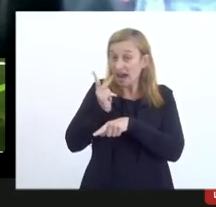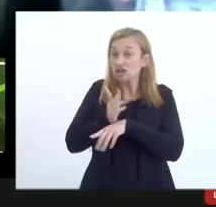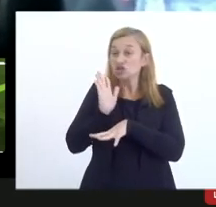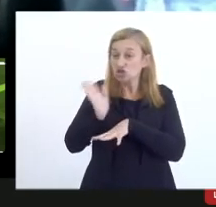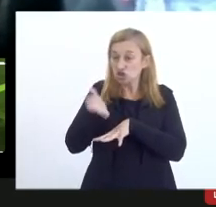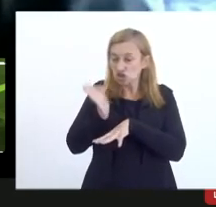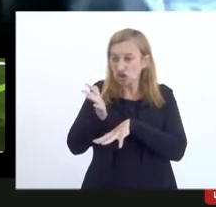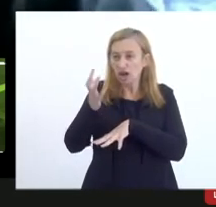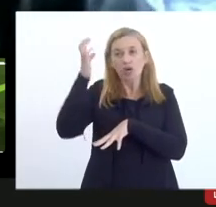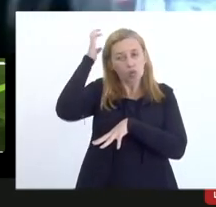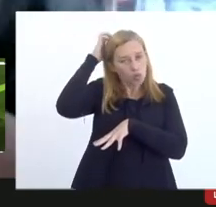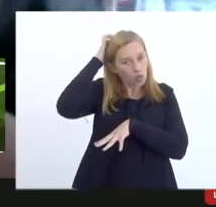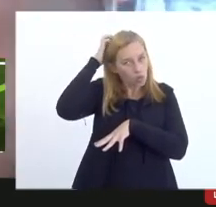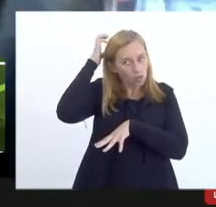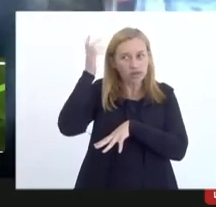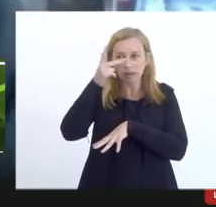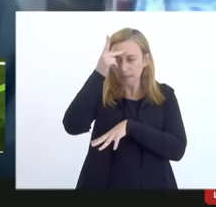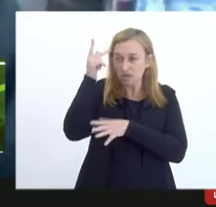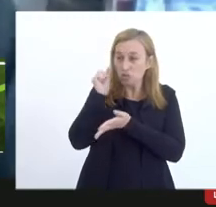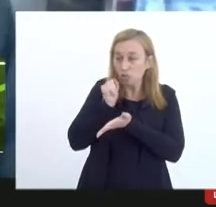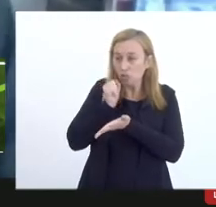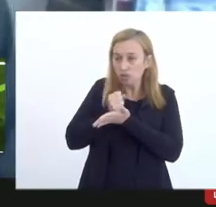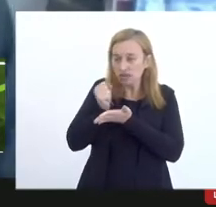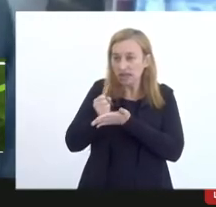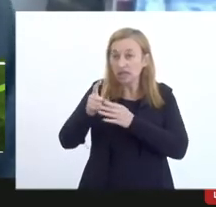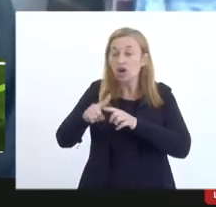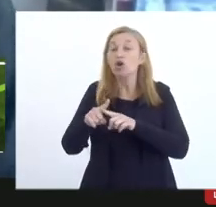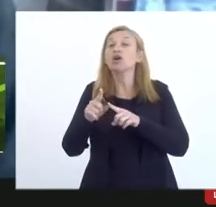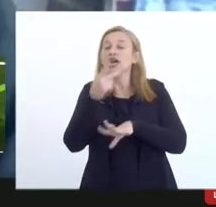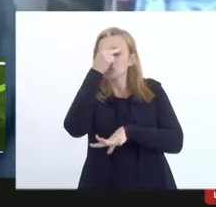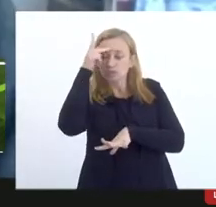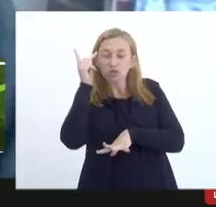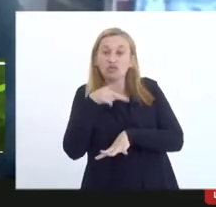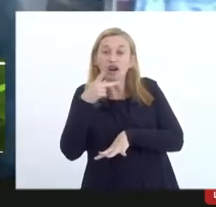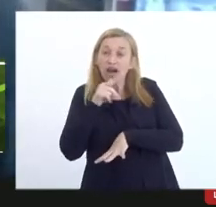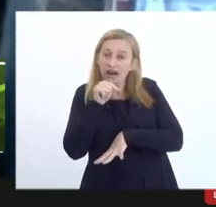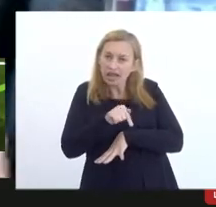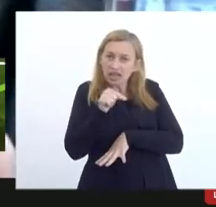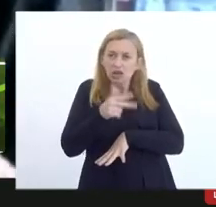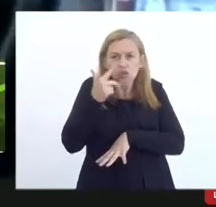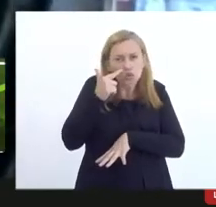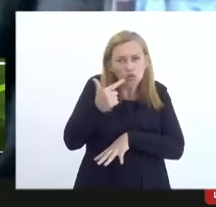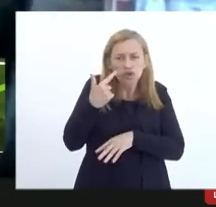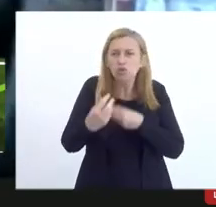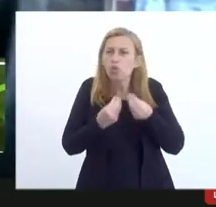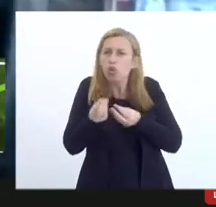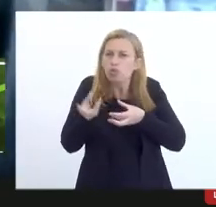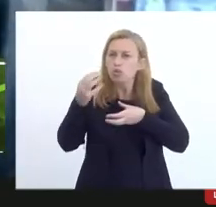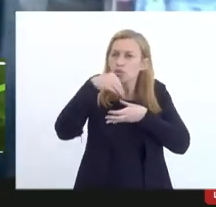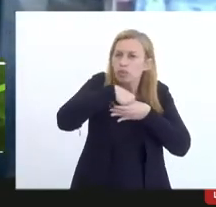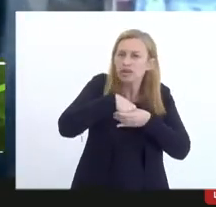costas do proponente o que as pessoas falaram aqui eu estou vendo como incorporar isso no nosso projeto